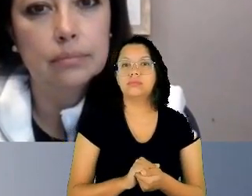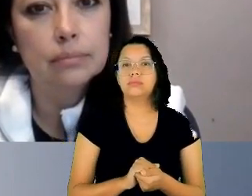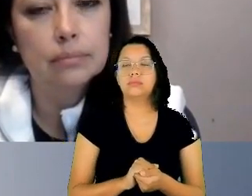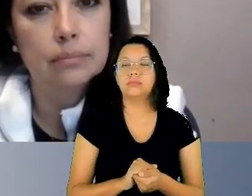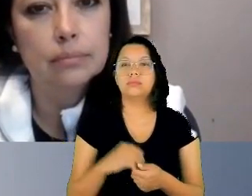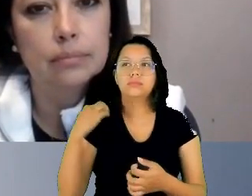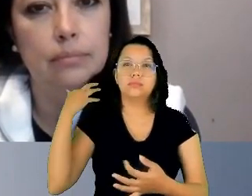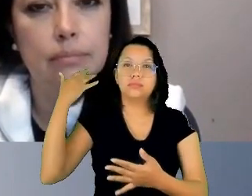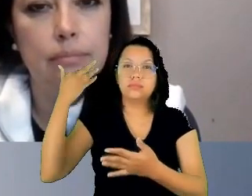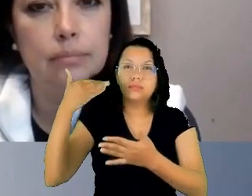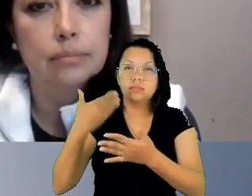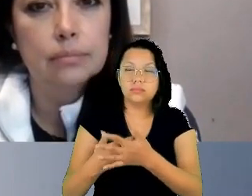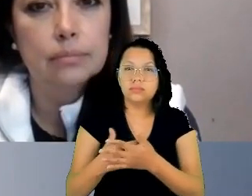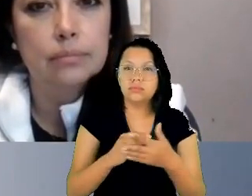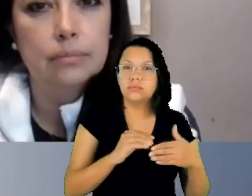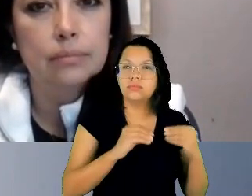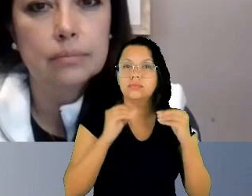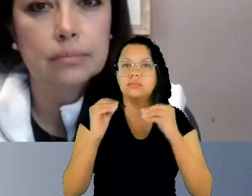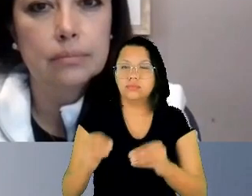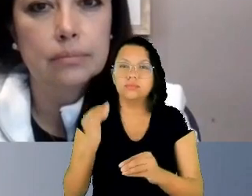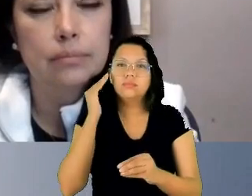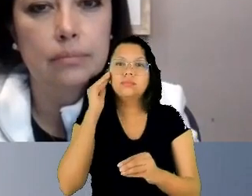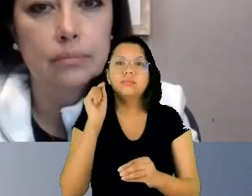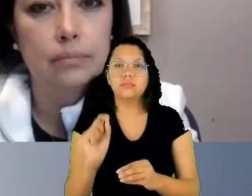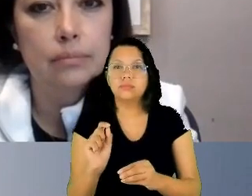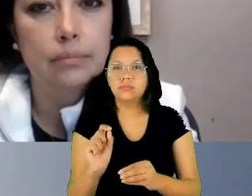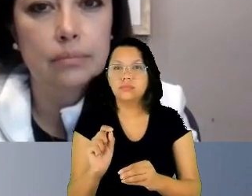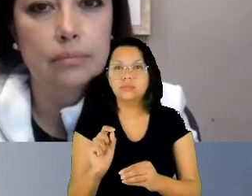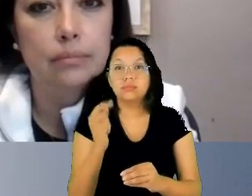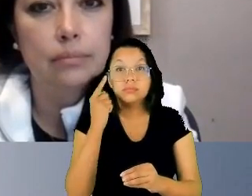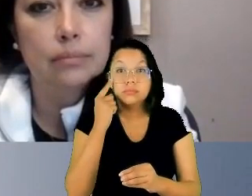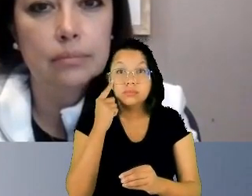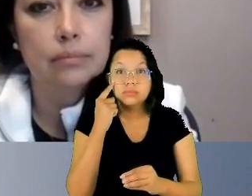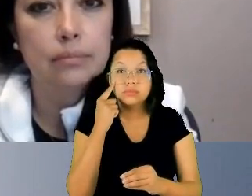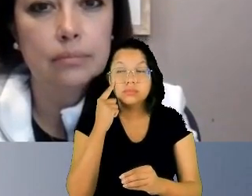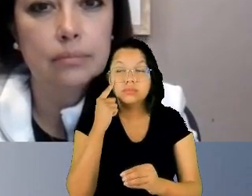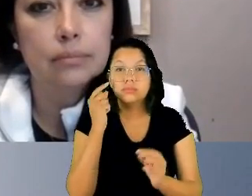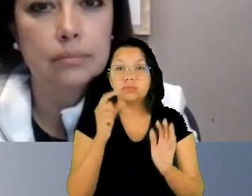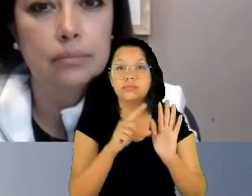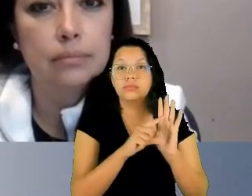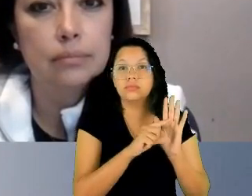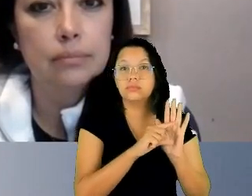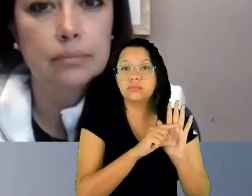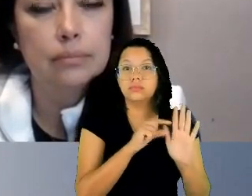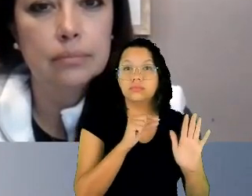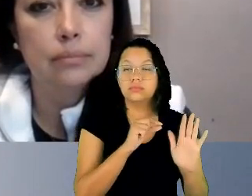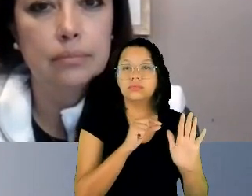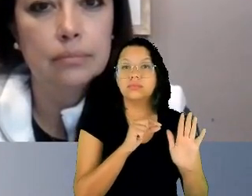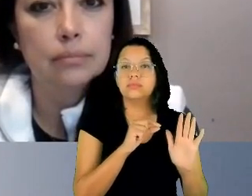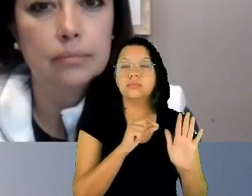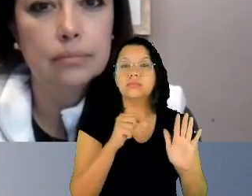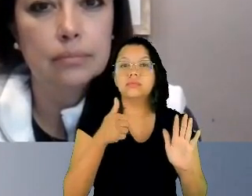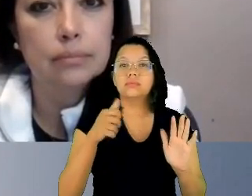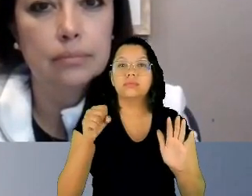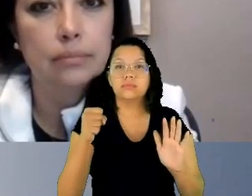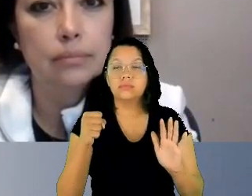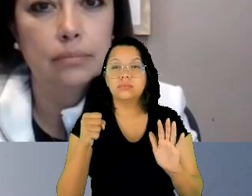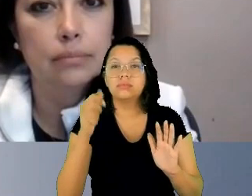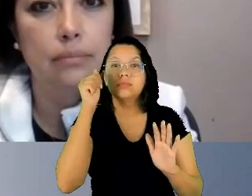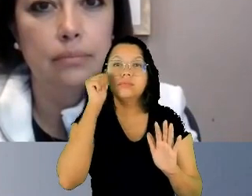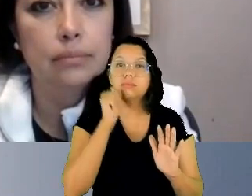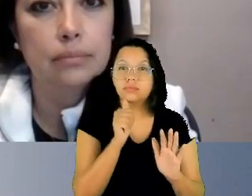preceito, vejam, parágrafo 18, os direitos humanos das mulheres e das meninas são parte